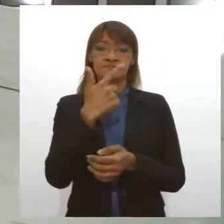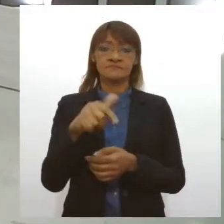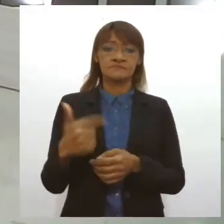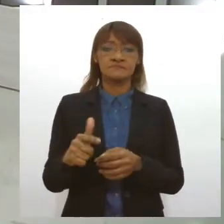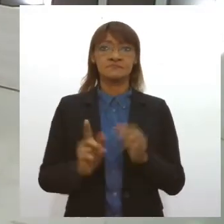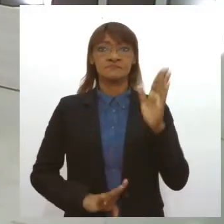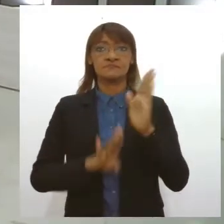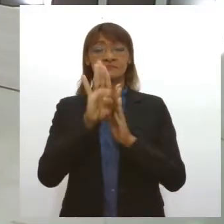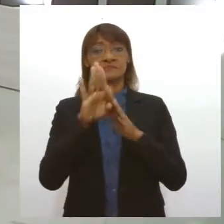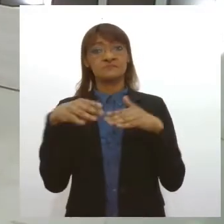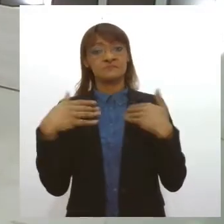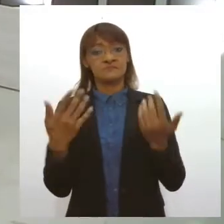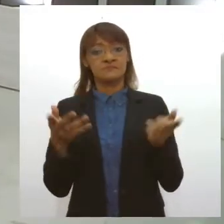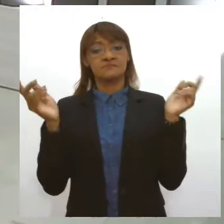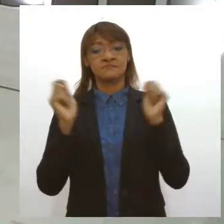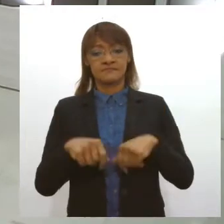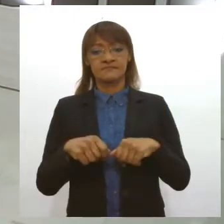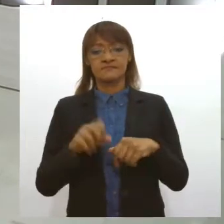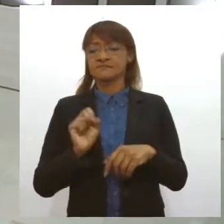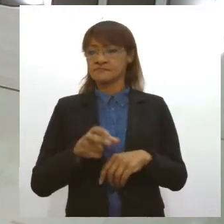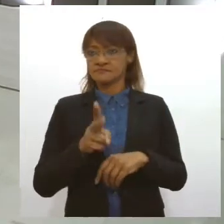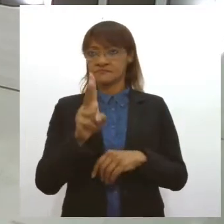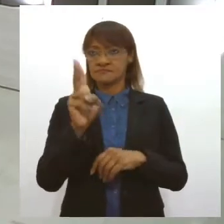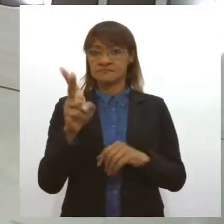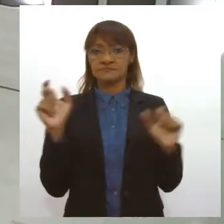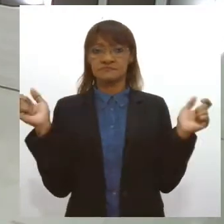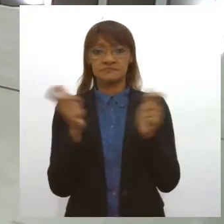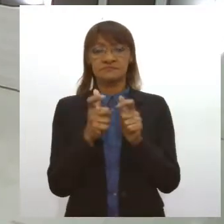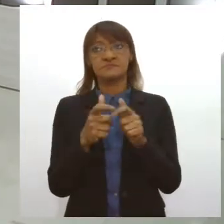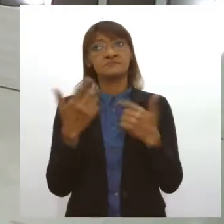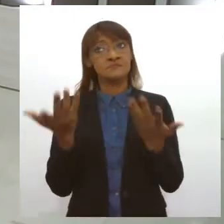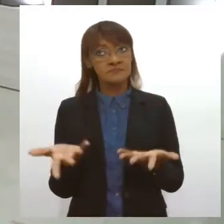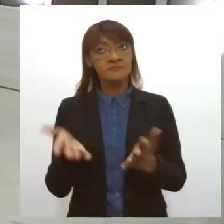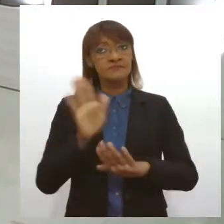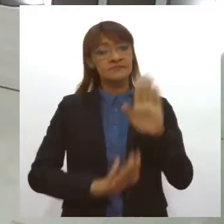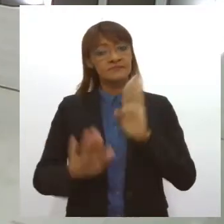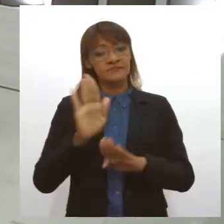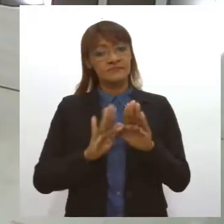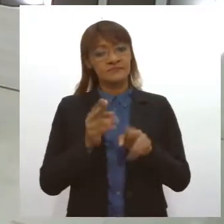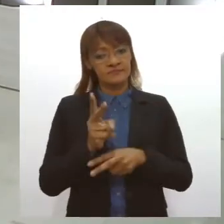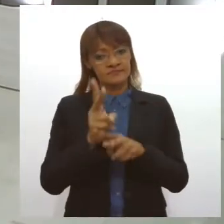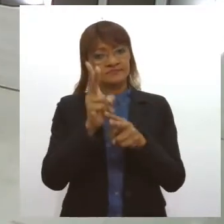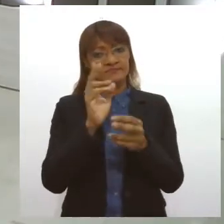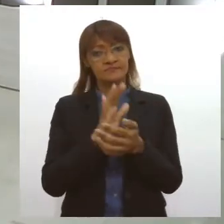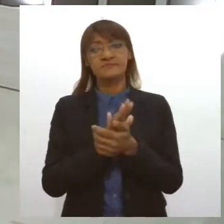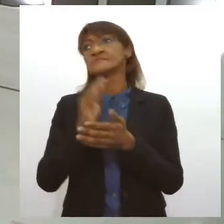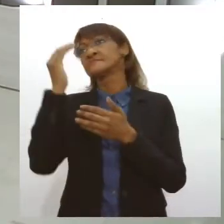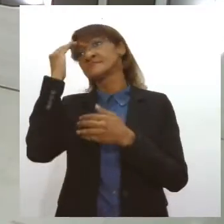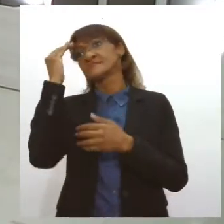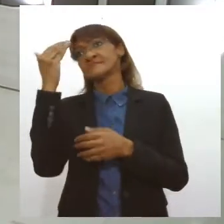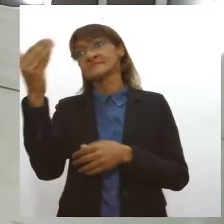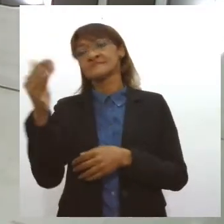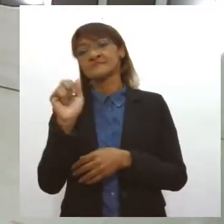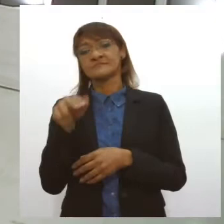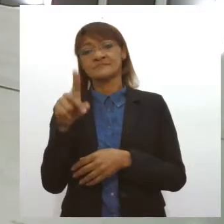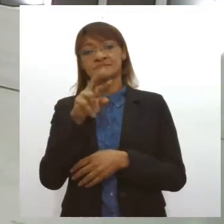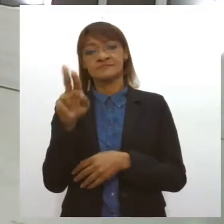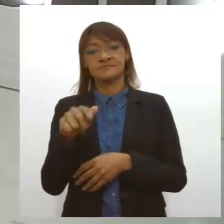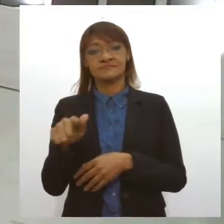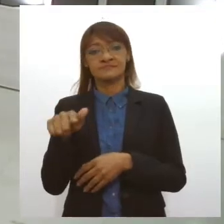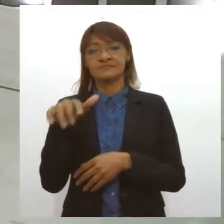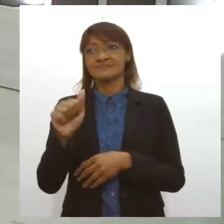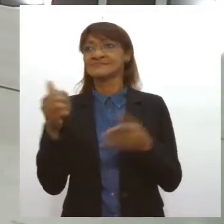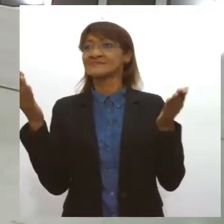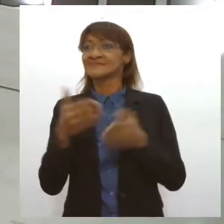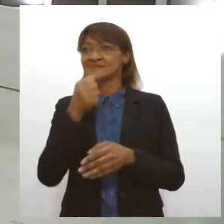e faz com que diminua cada vez mais. Então, gente, vamos manter todos os cuidados. A gente agradece a Vandressa hoje com a gente aqui no Jornal